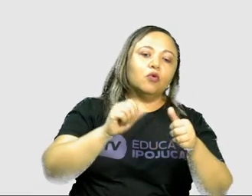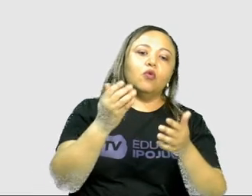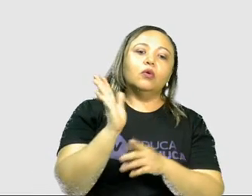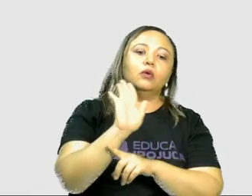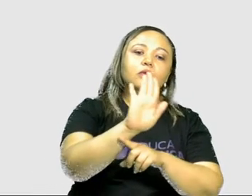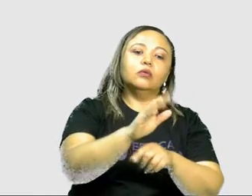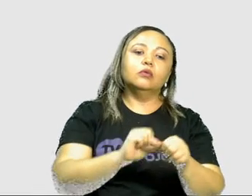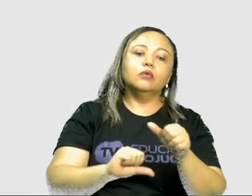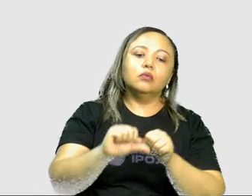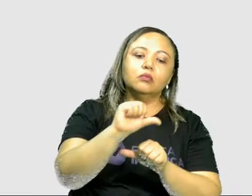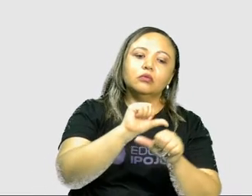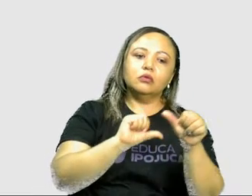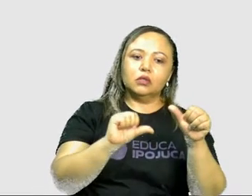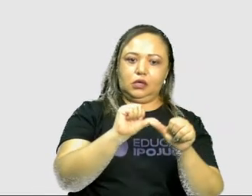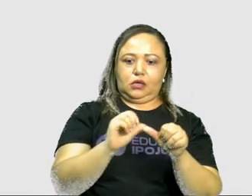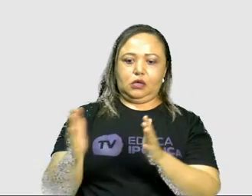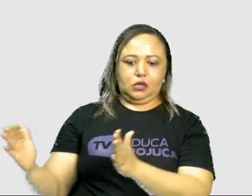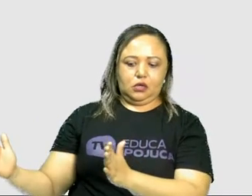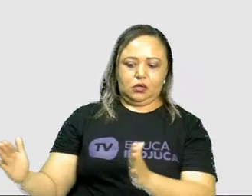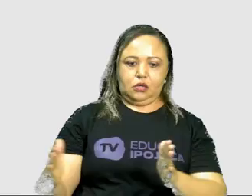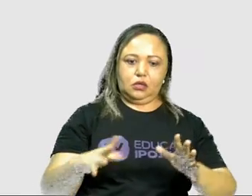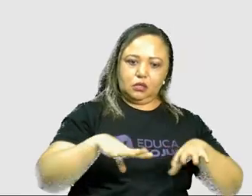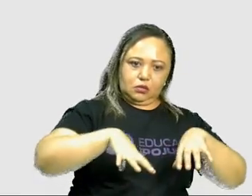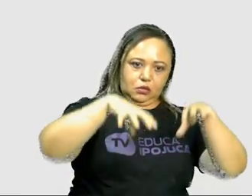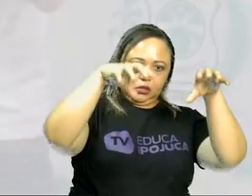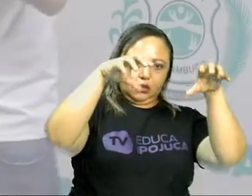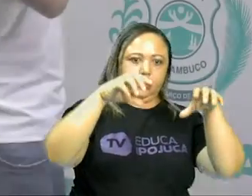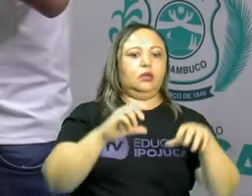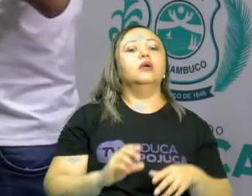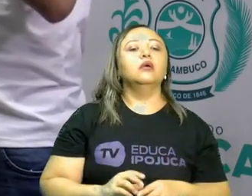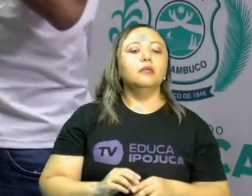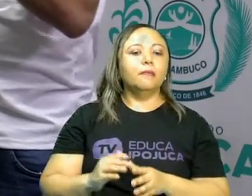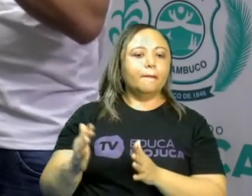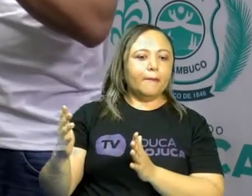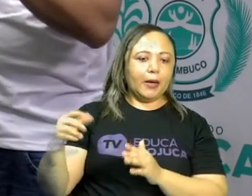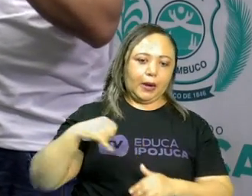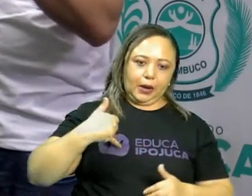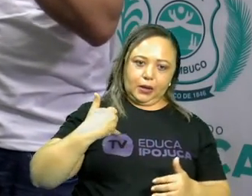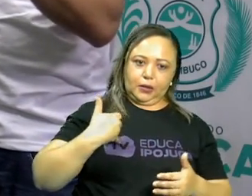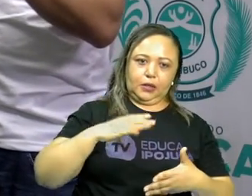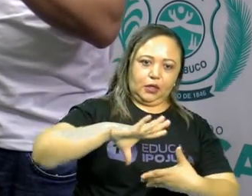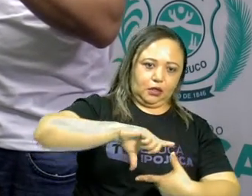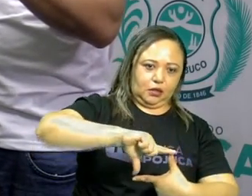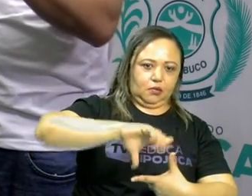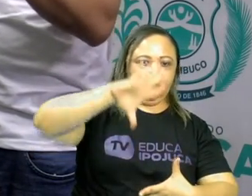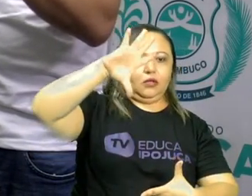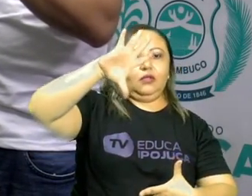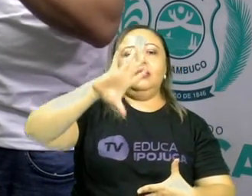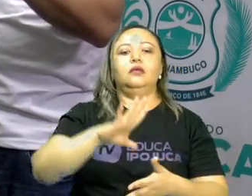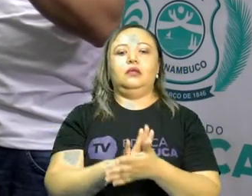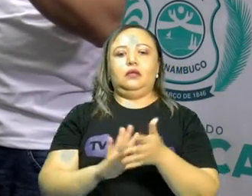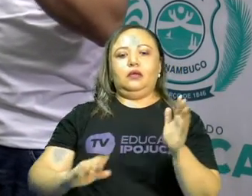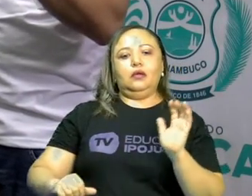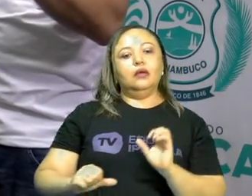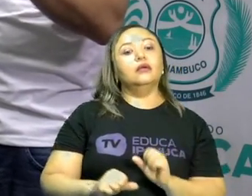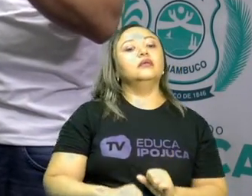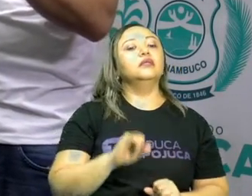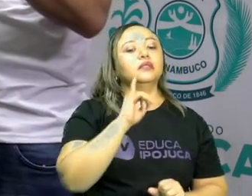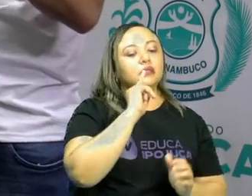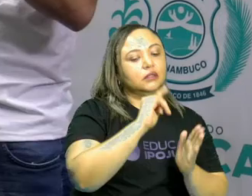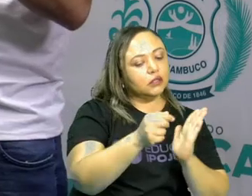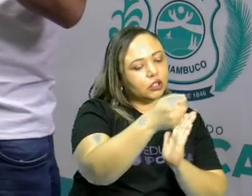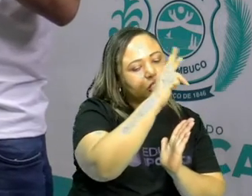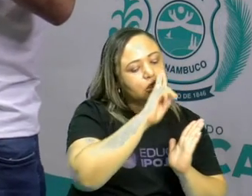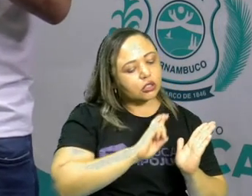Idade Moderna. Responda aí no seu caderno. Cite um processo que contribuiu para a transição da Idade